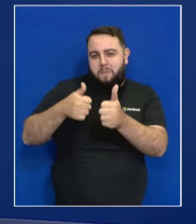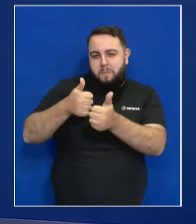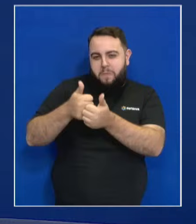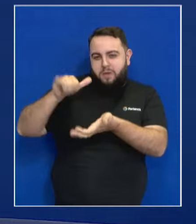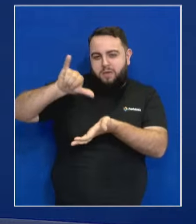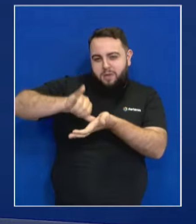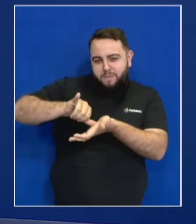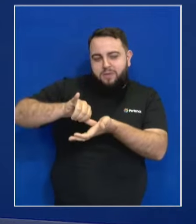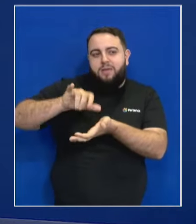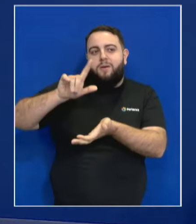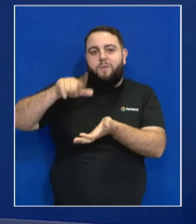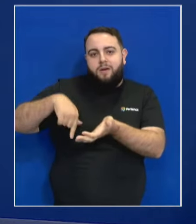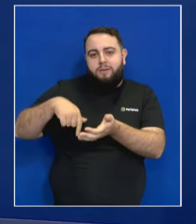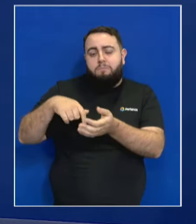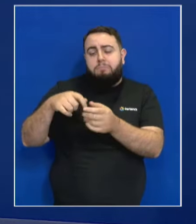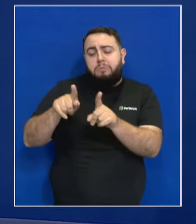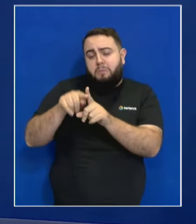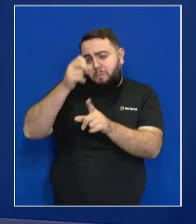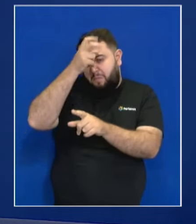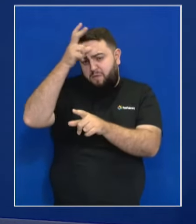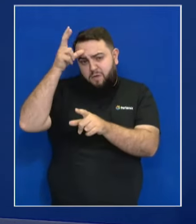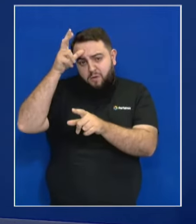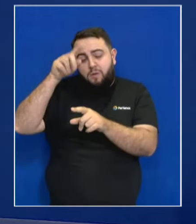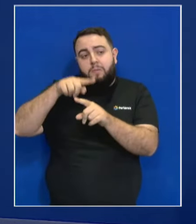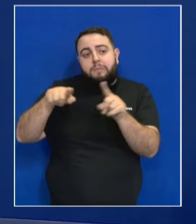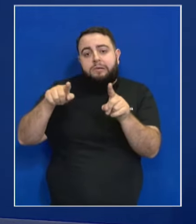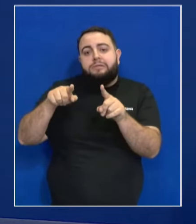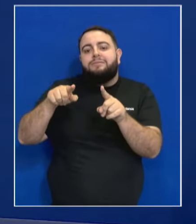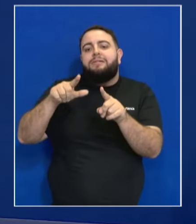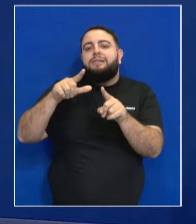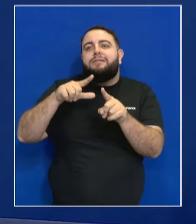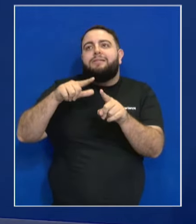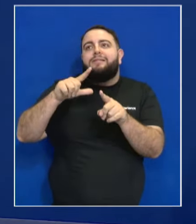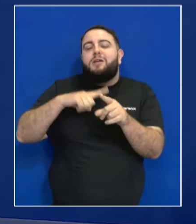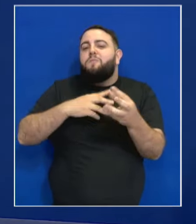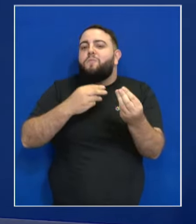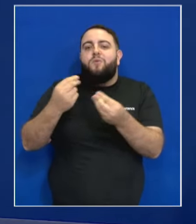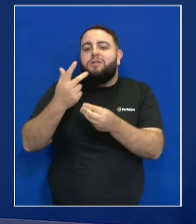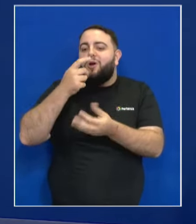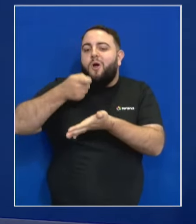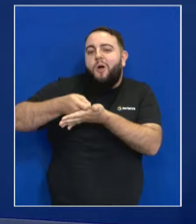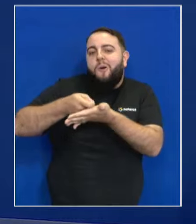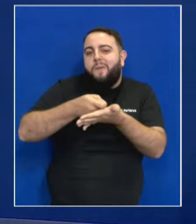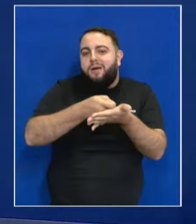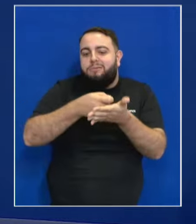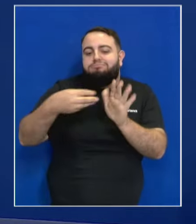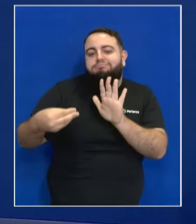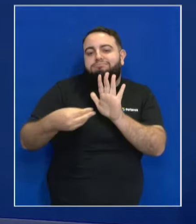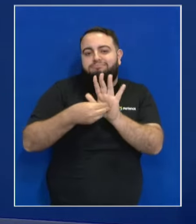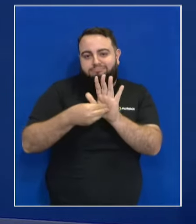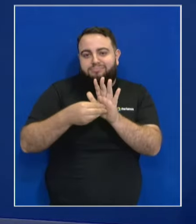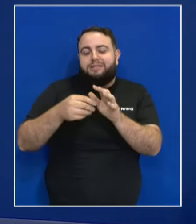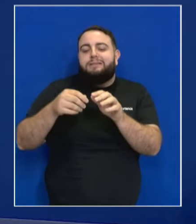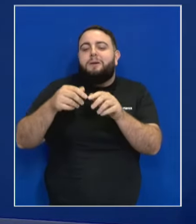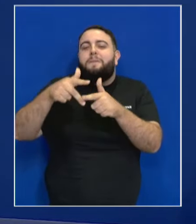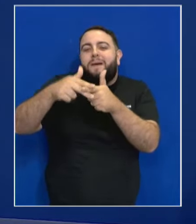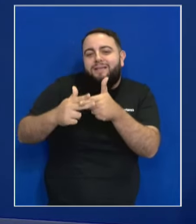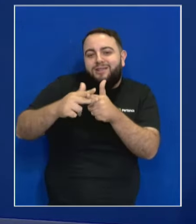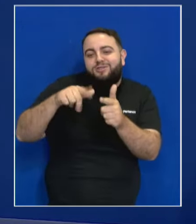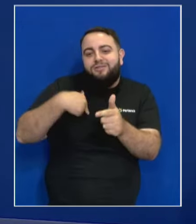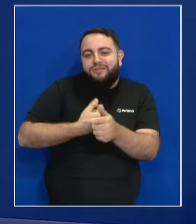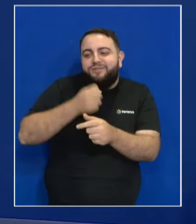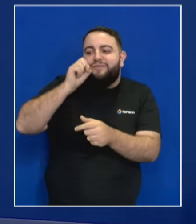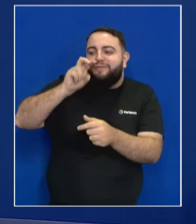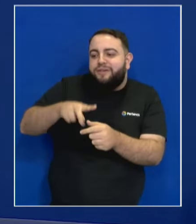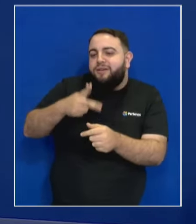atribuição necessariamente da prefeitura, embora elas sejam repassadas várias obrigações, como a manutenção, que a gente viu descaso em diferentes gestões